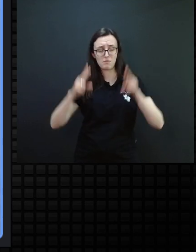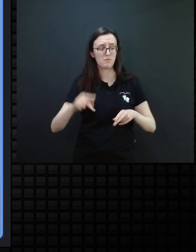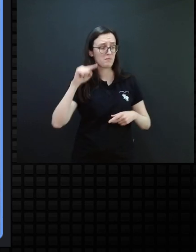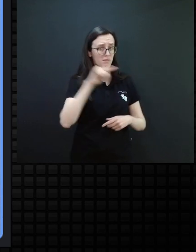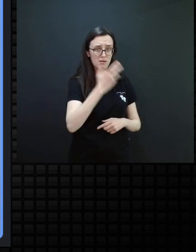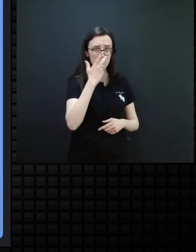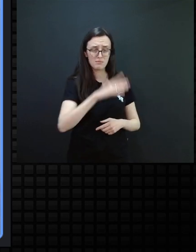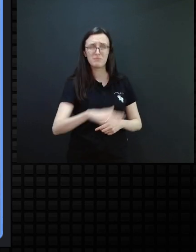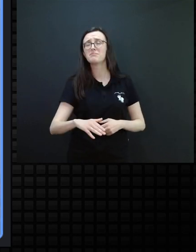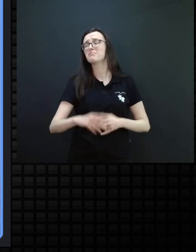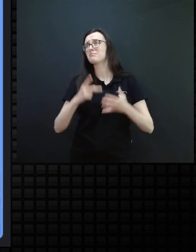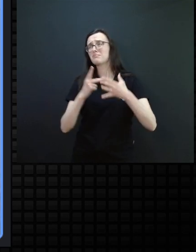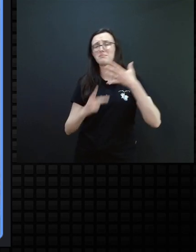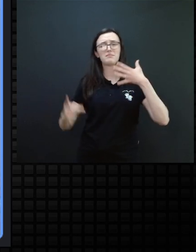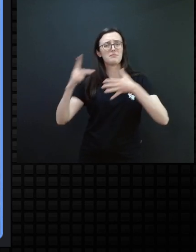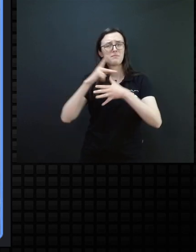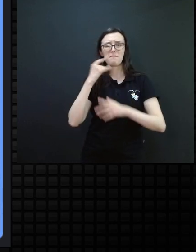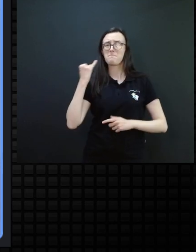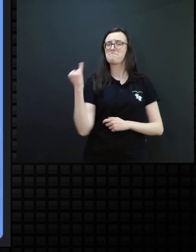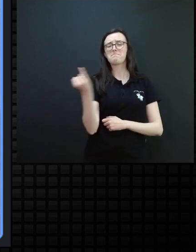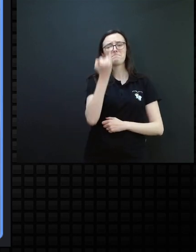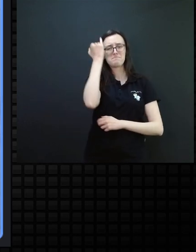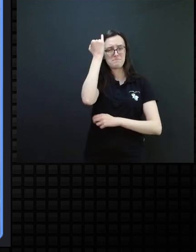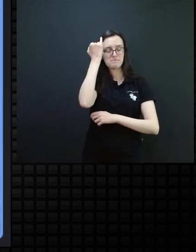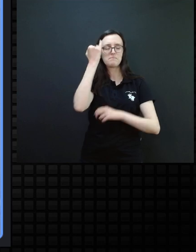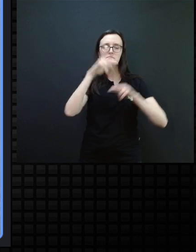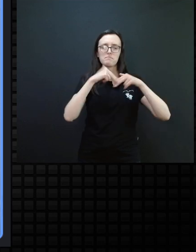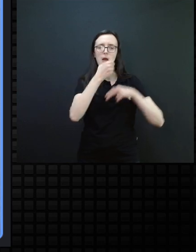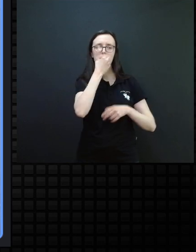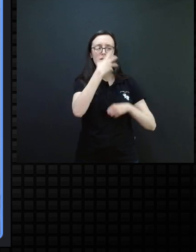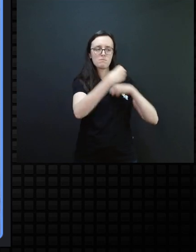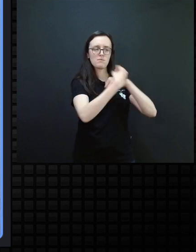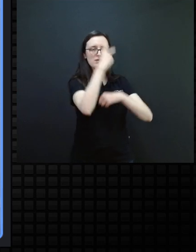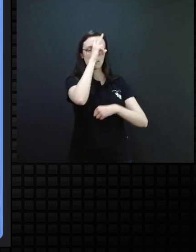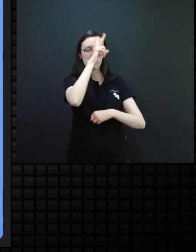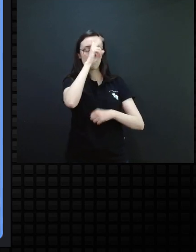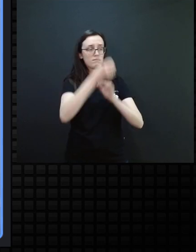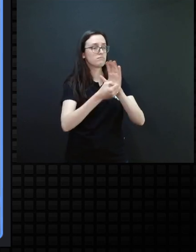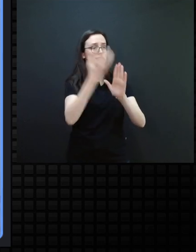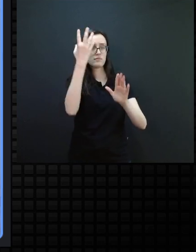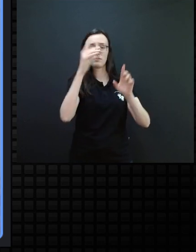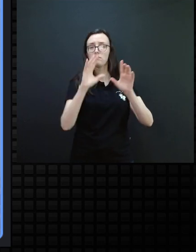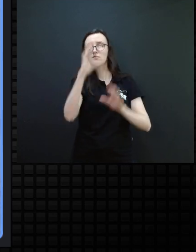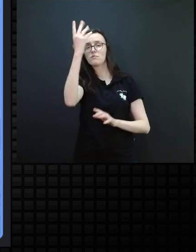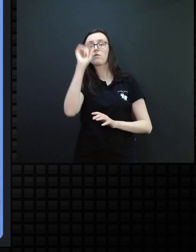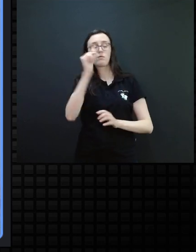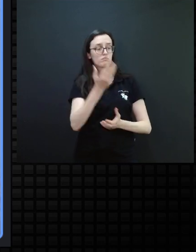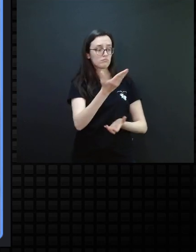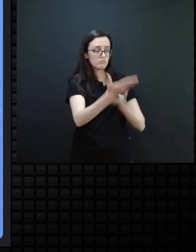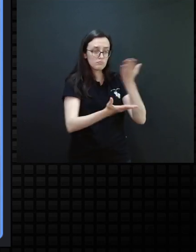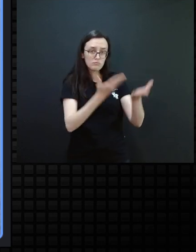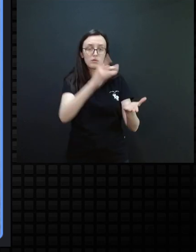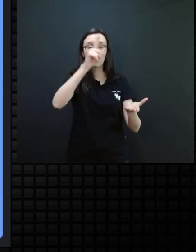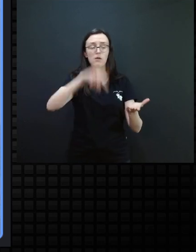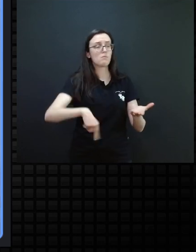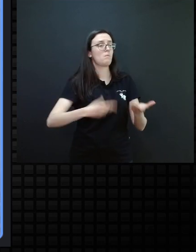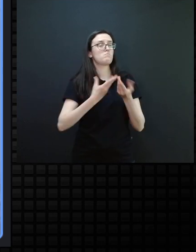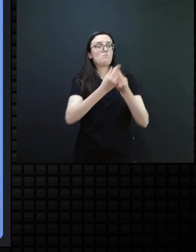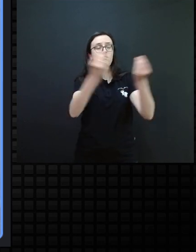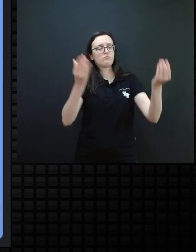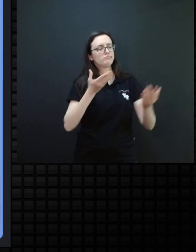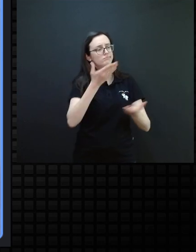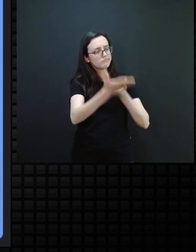primordial. Então, bem lembrado isso, professor, muitas vezes, o atendimento vão ser vários